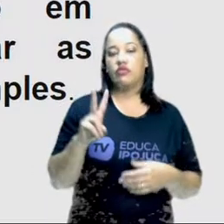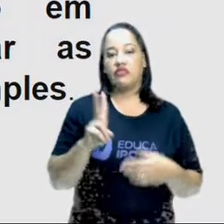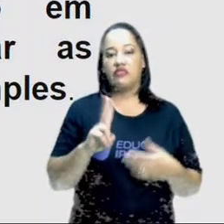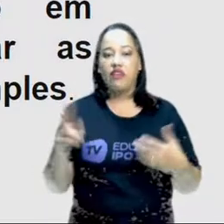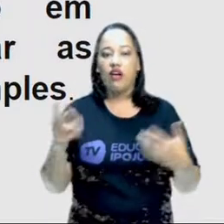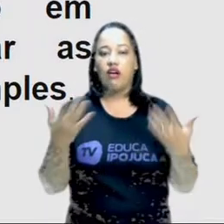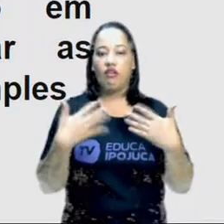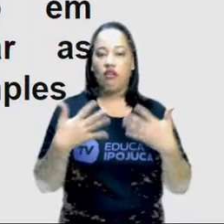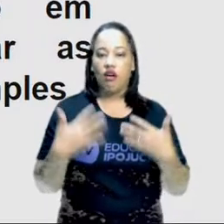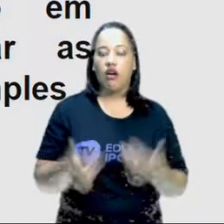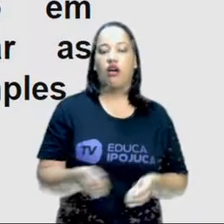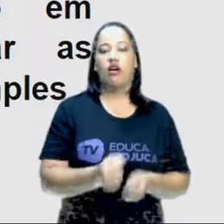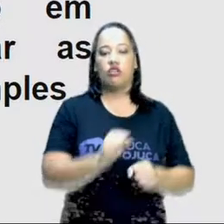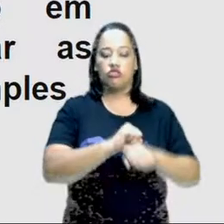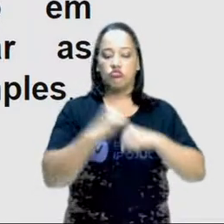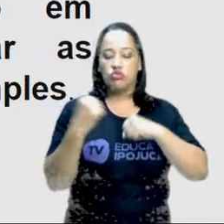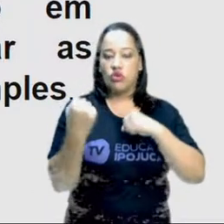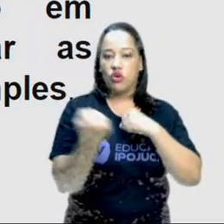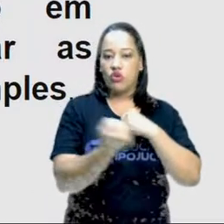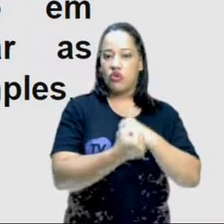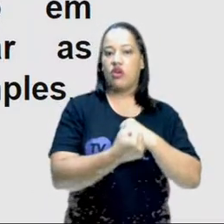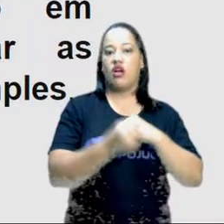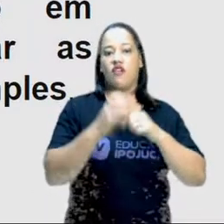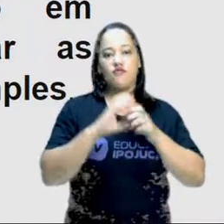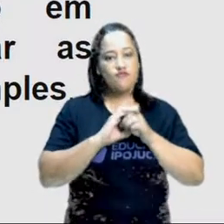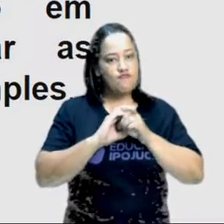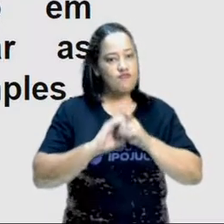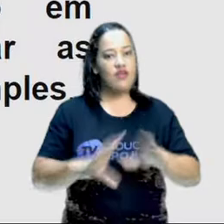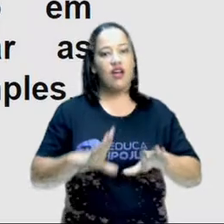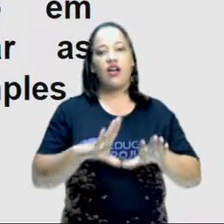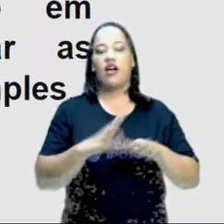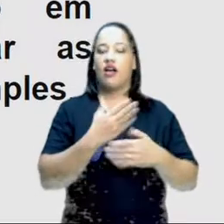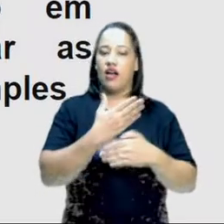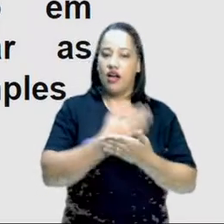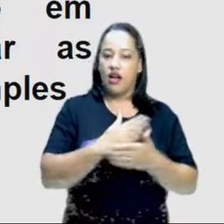coronavírus, mergulhe na onda de prevenção.